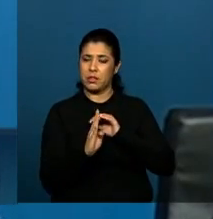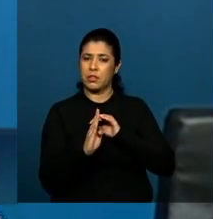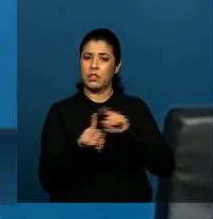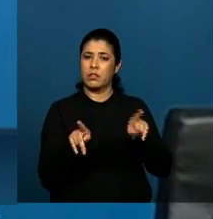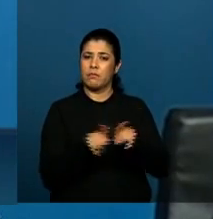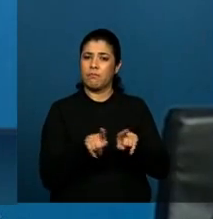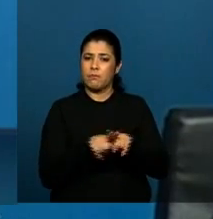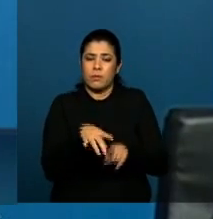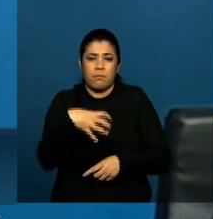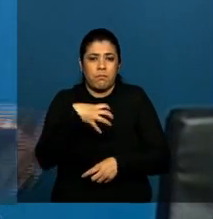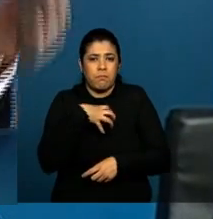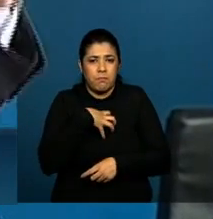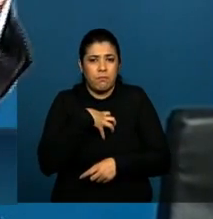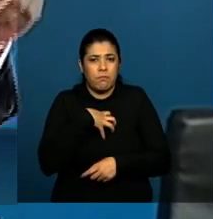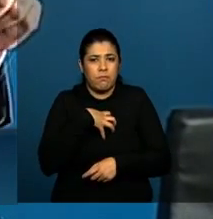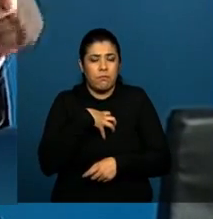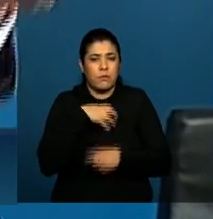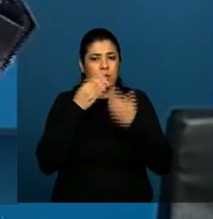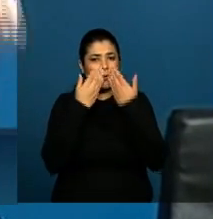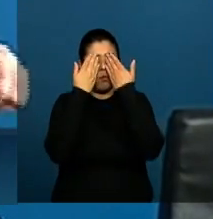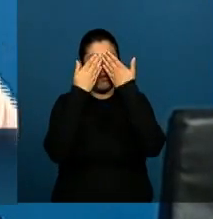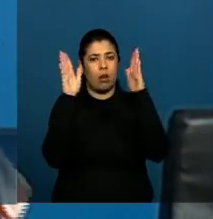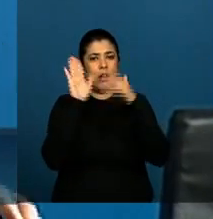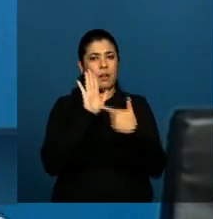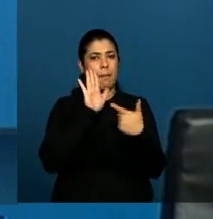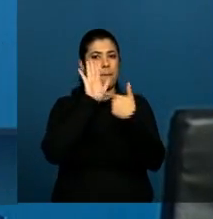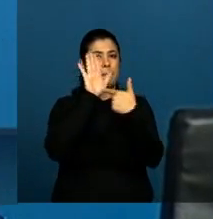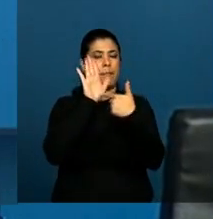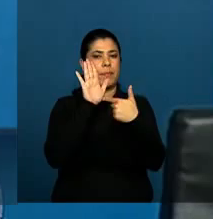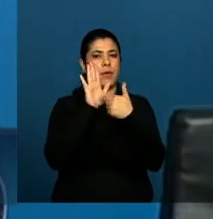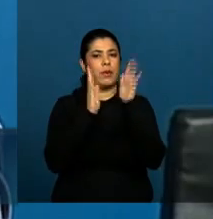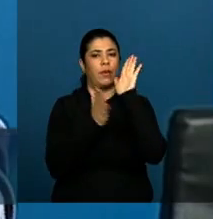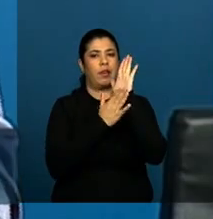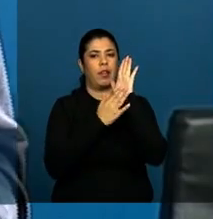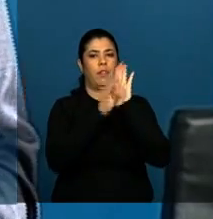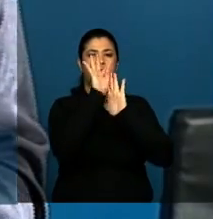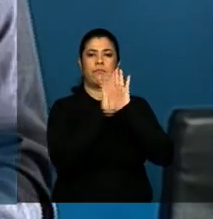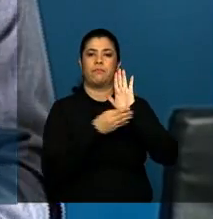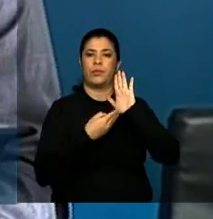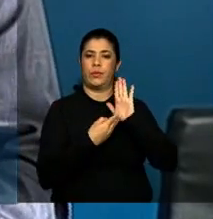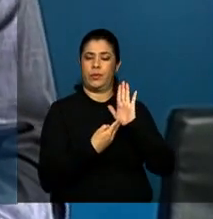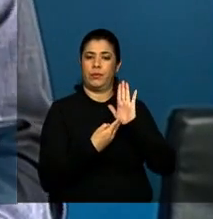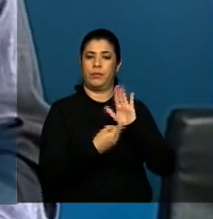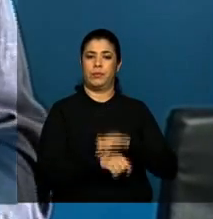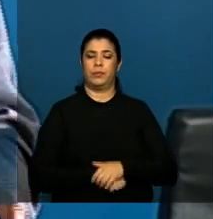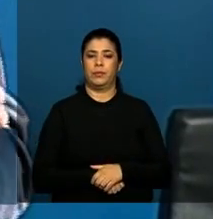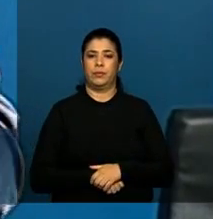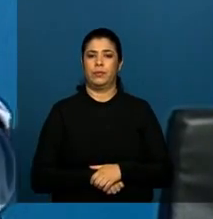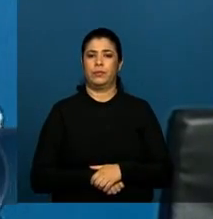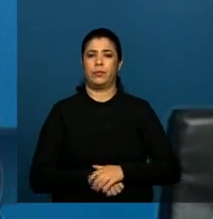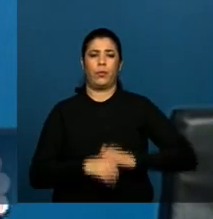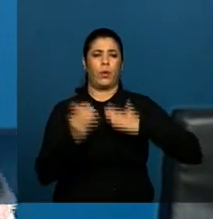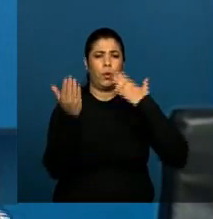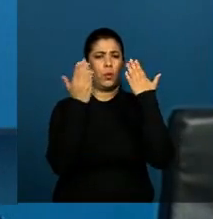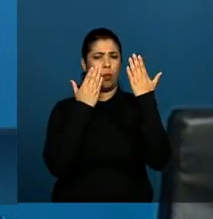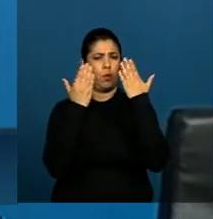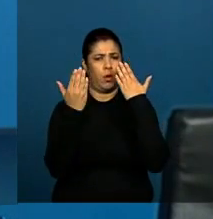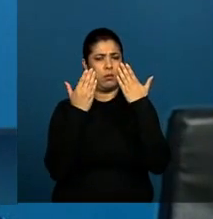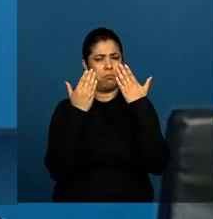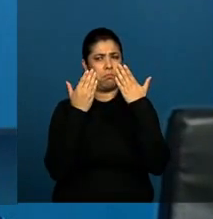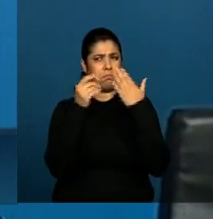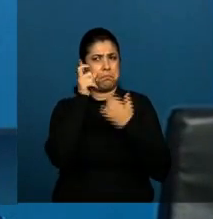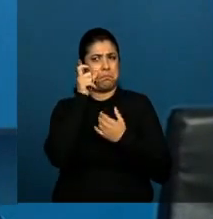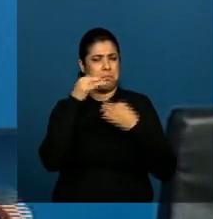que, obviamente, estava estampado e está estampado nesse texto. A comparação é interessante.